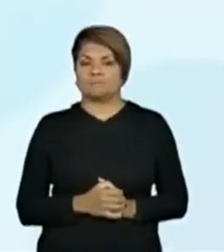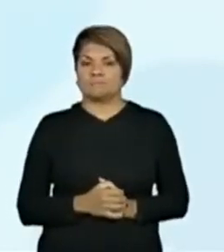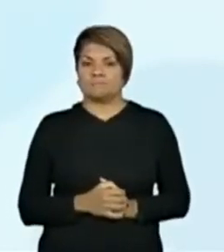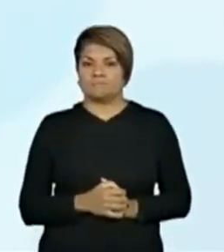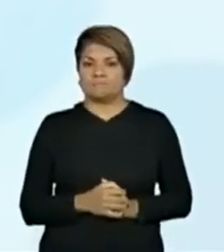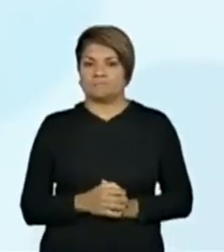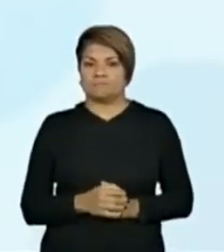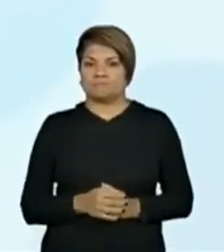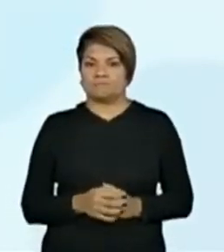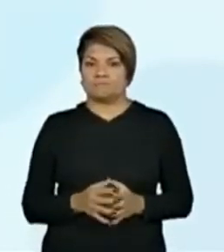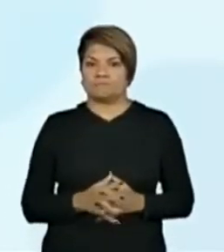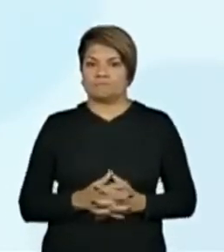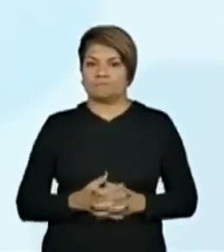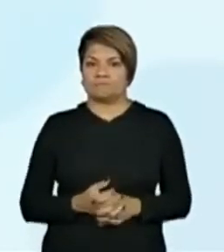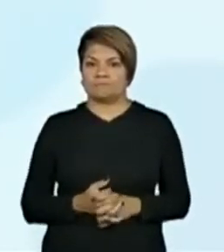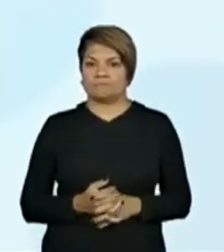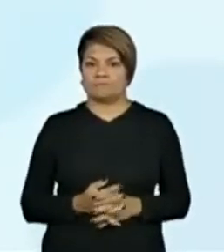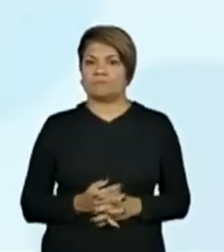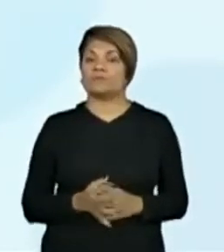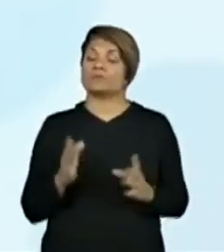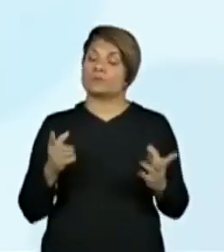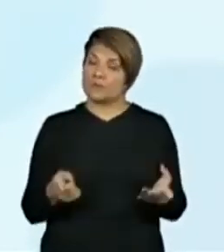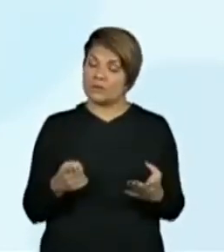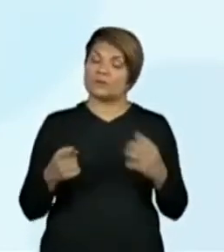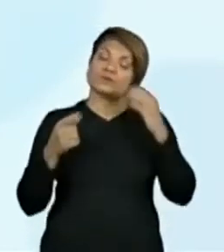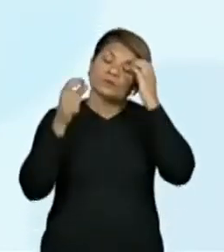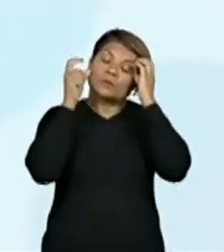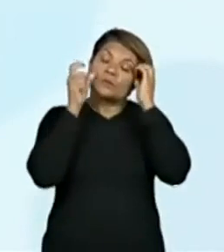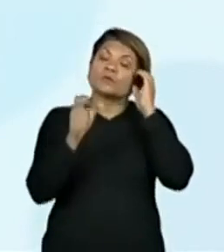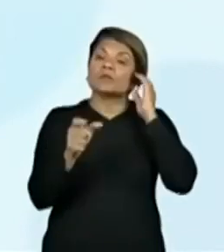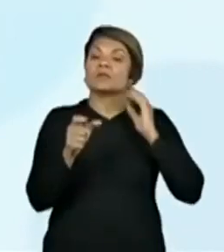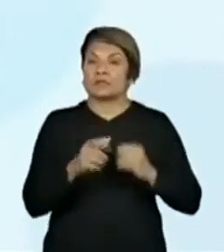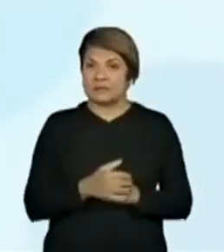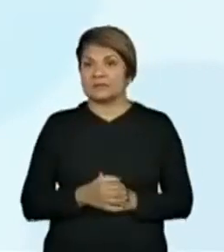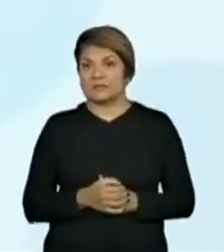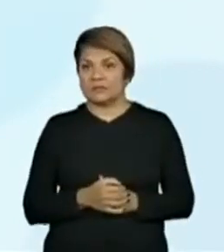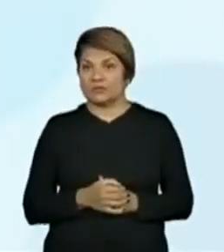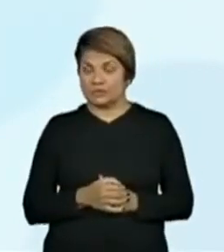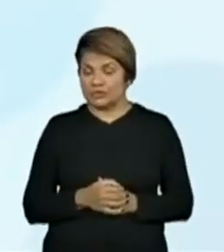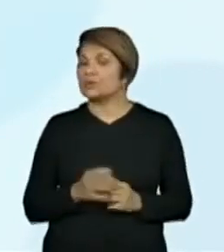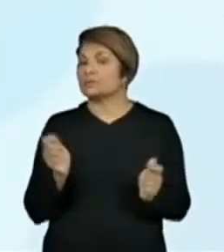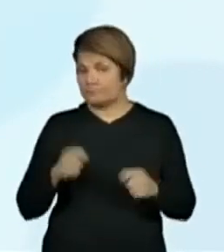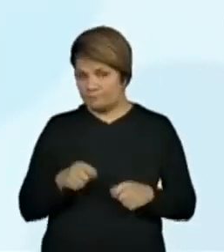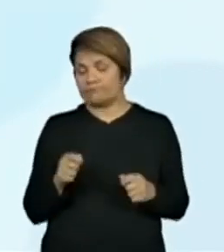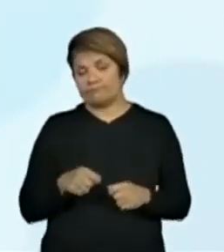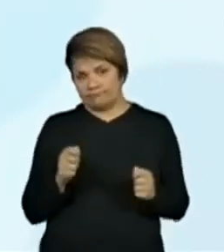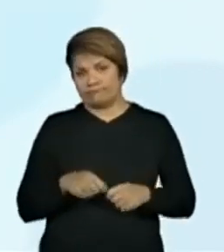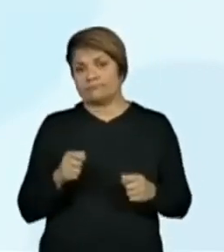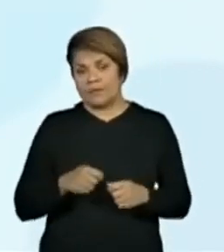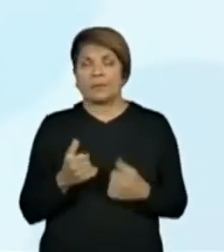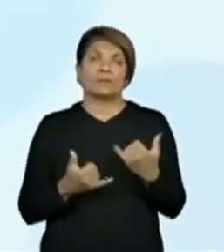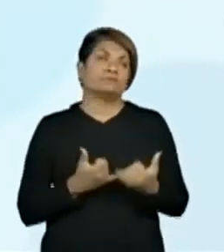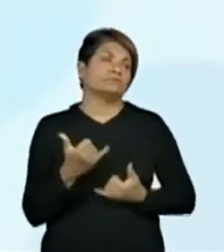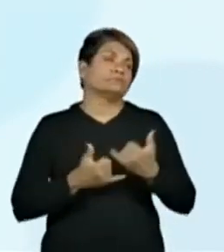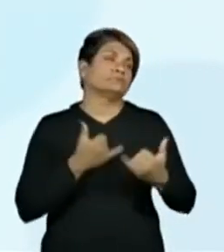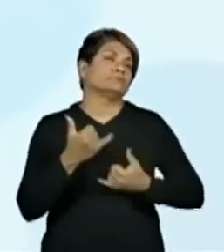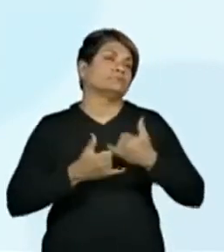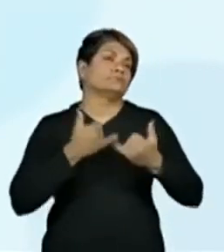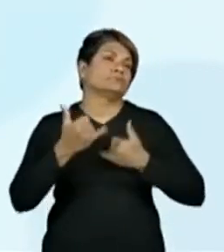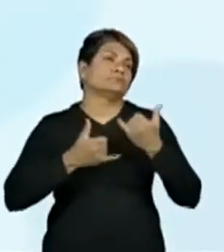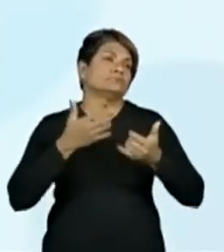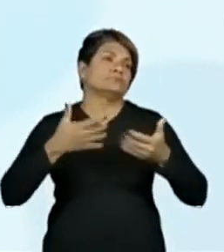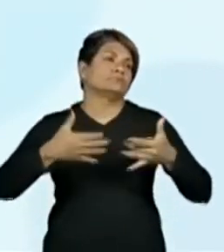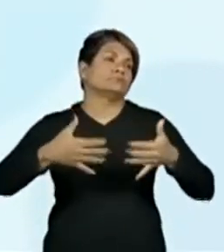3. Isso é muito interessante. É uma brincadeira que E dá para ir longe essa brincadeira, hein? Dá para passar brincar Vocês podem